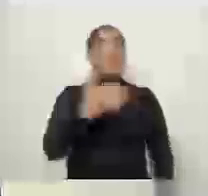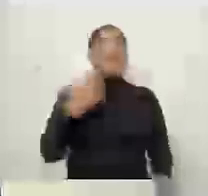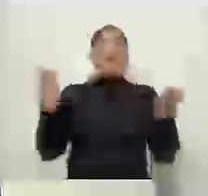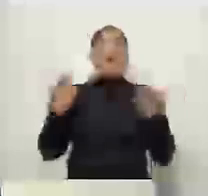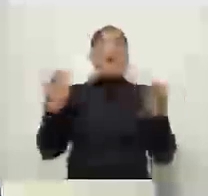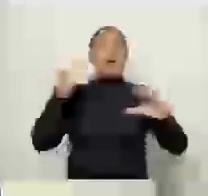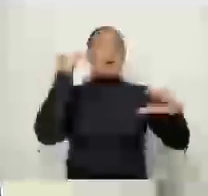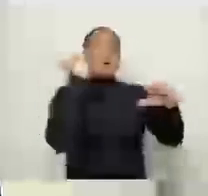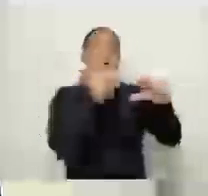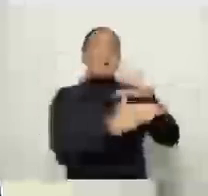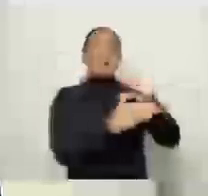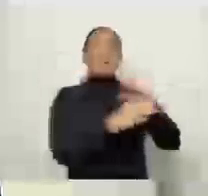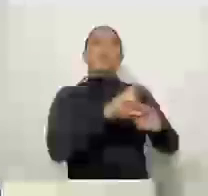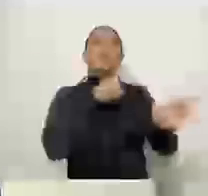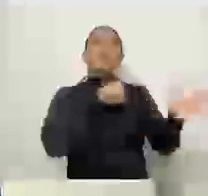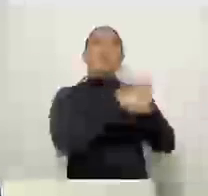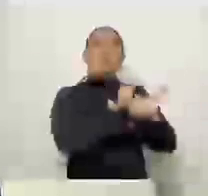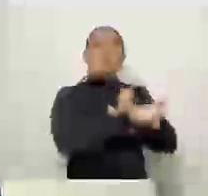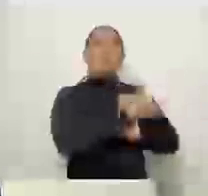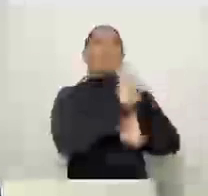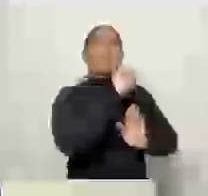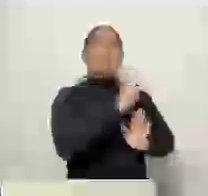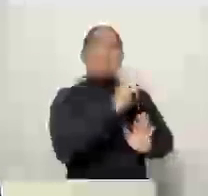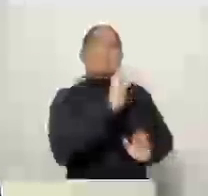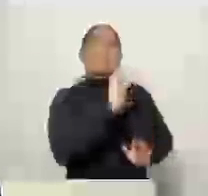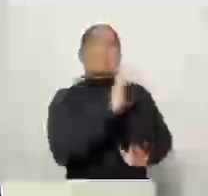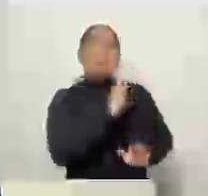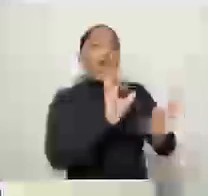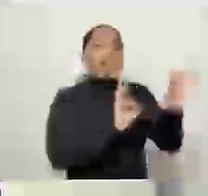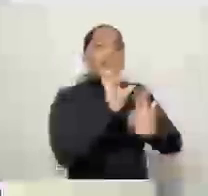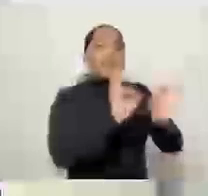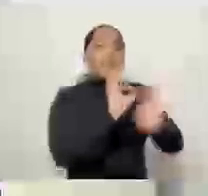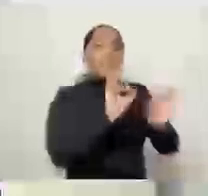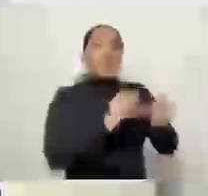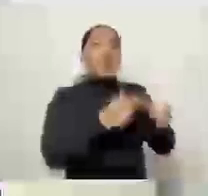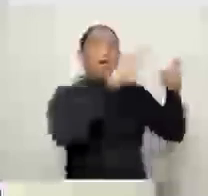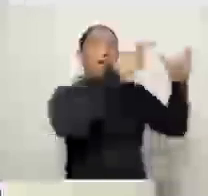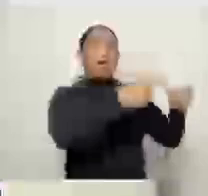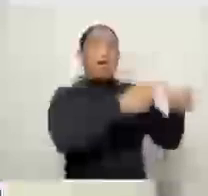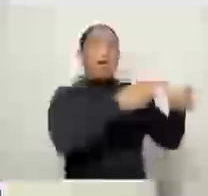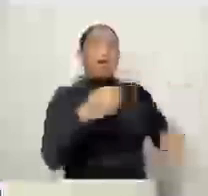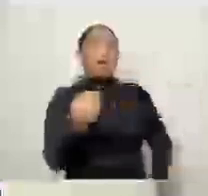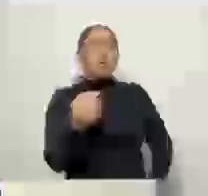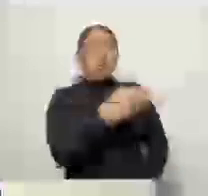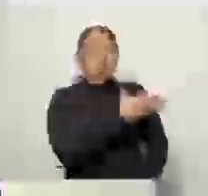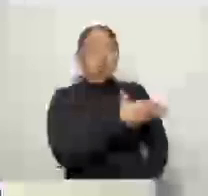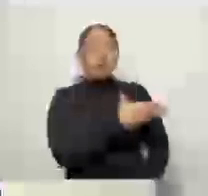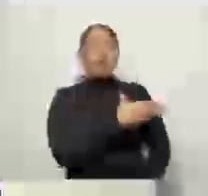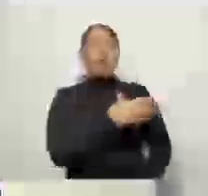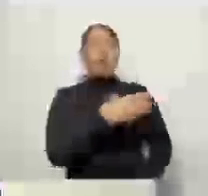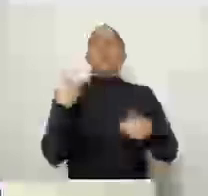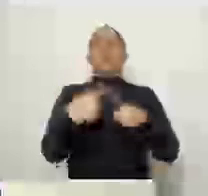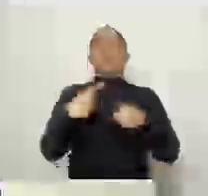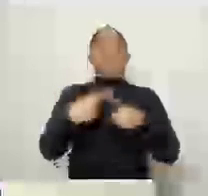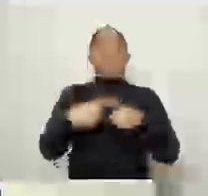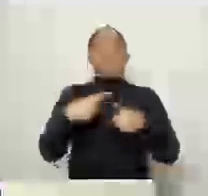perguntando se eles já mudaram, como está a questão da mudança, porque realmente o vereador é insalubre, feio,